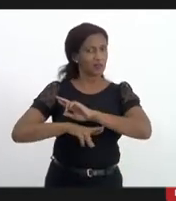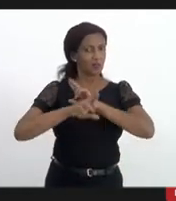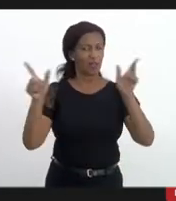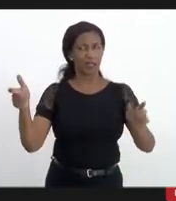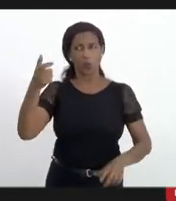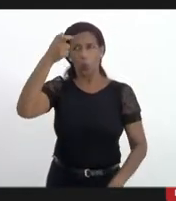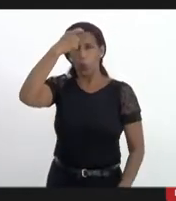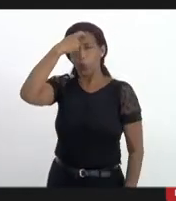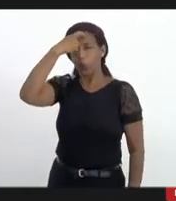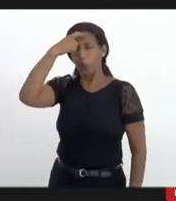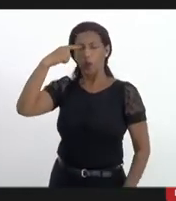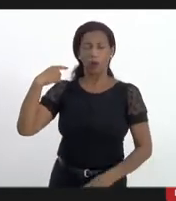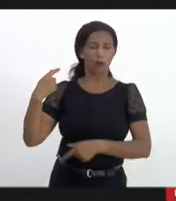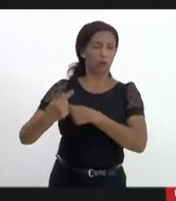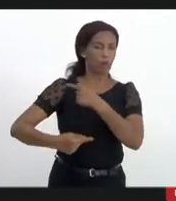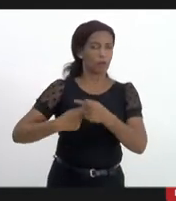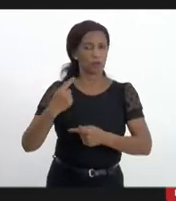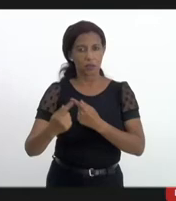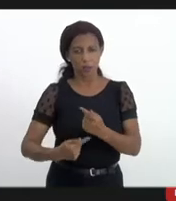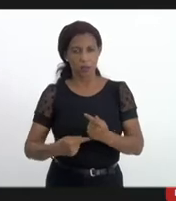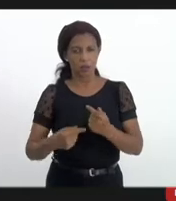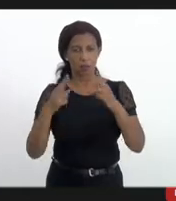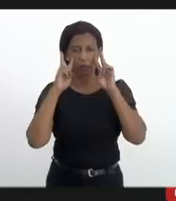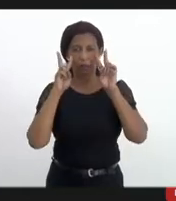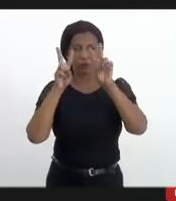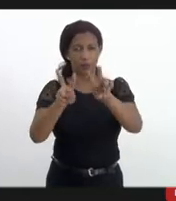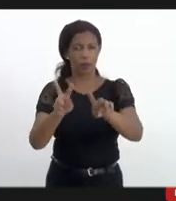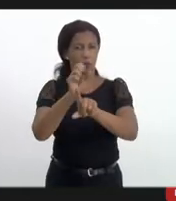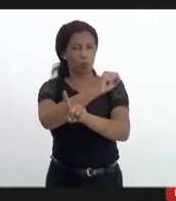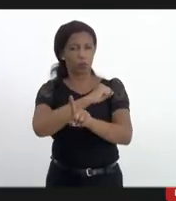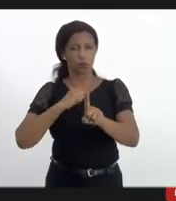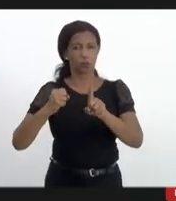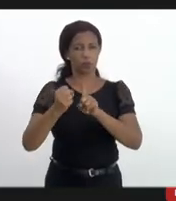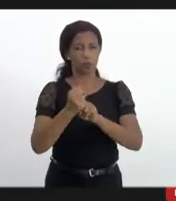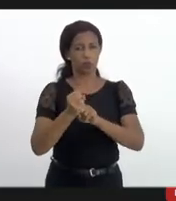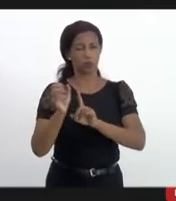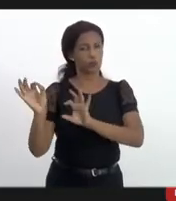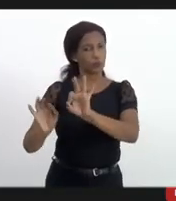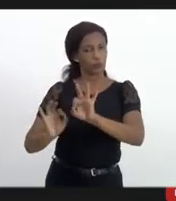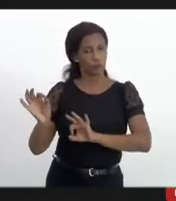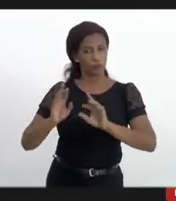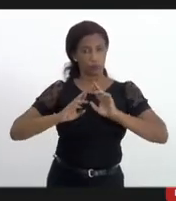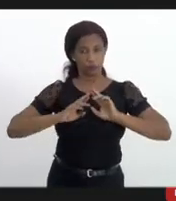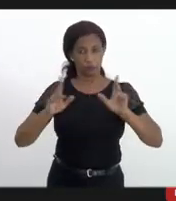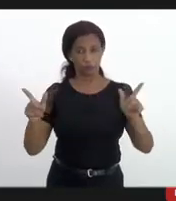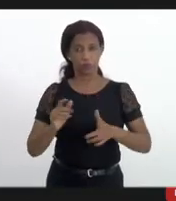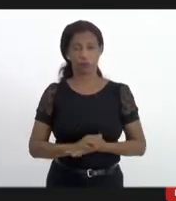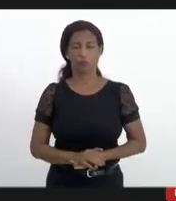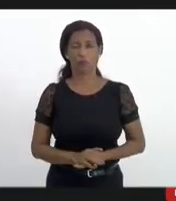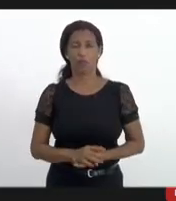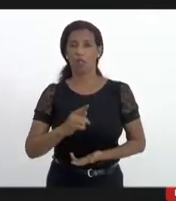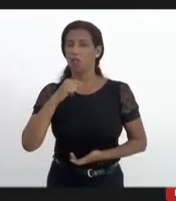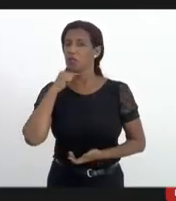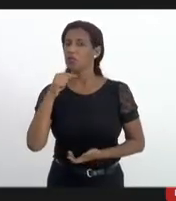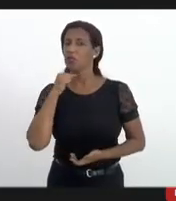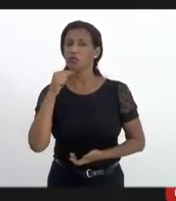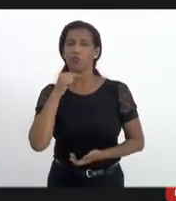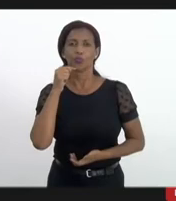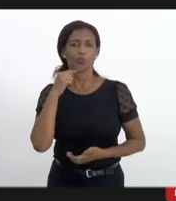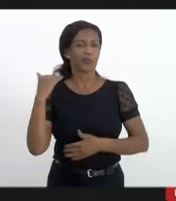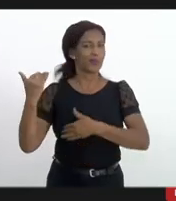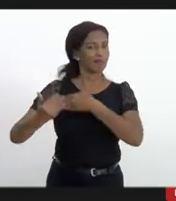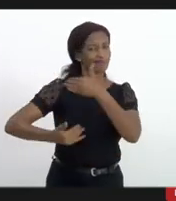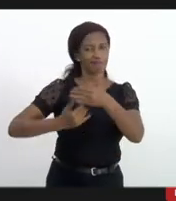uma geração que enxergue a sociedade de uma forma diferente a gente não vai a gente não vai conseguir